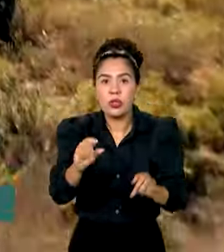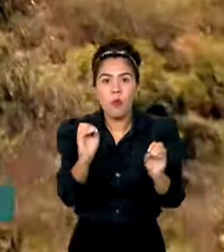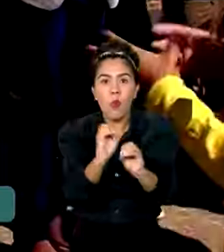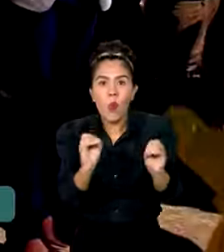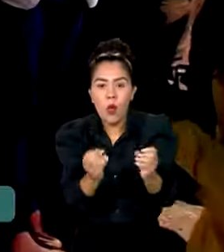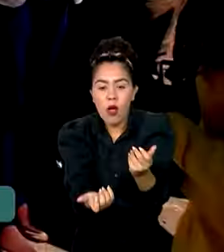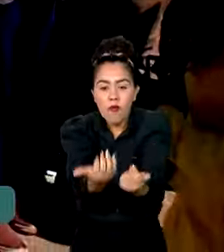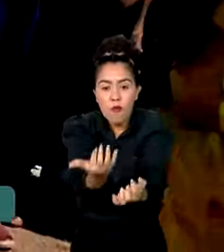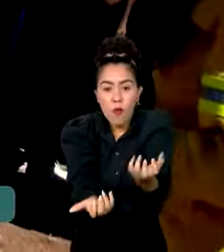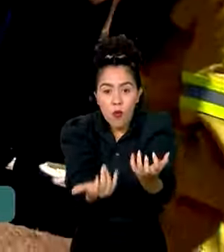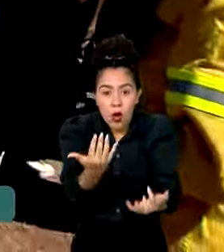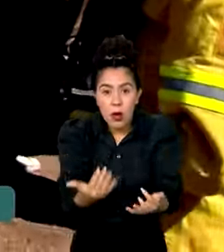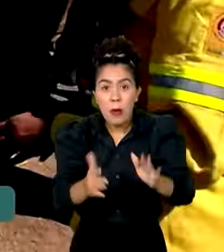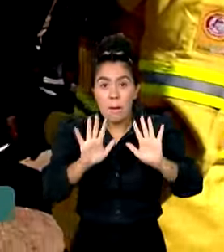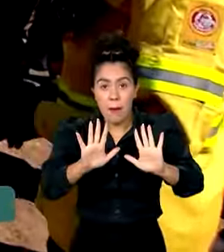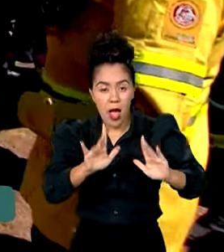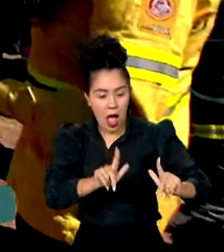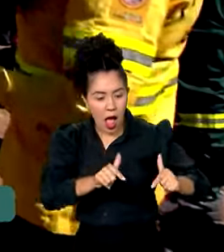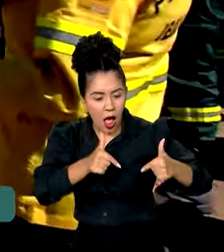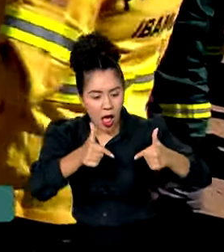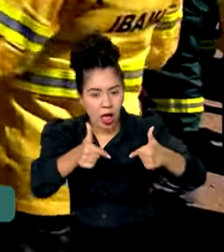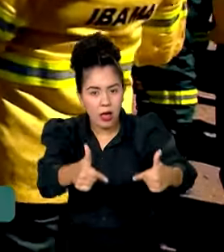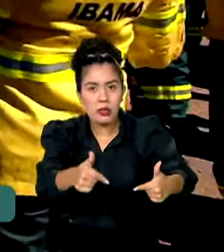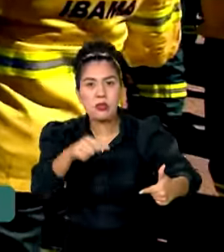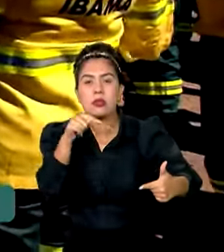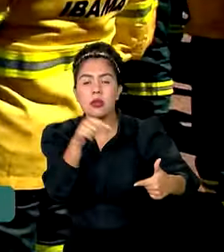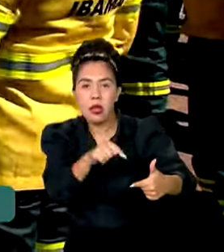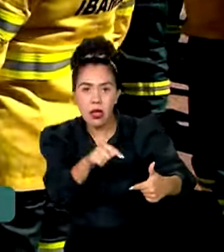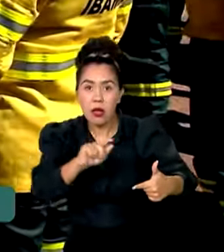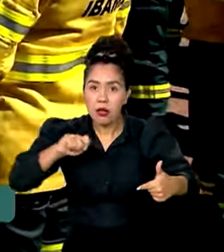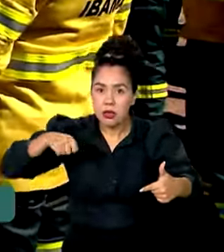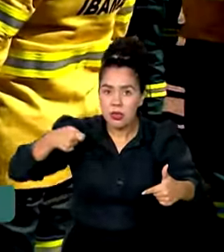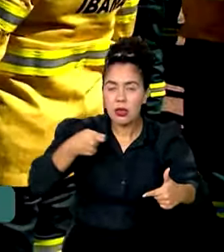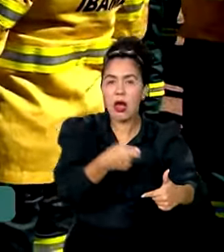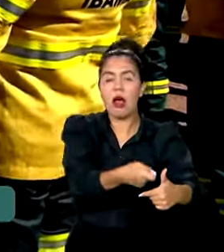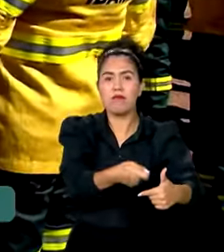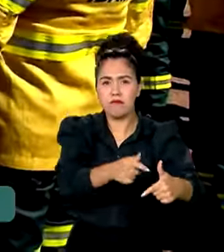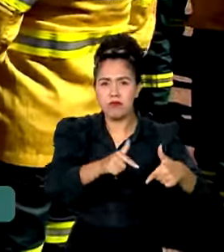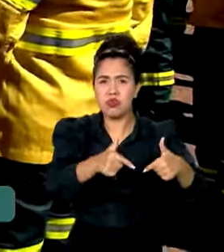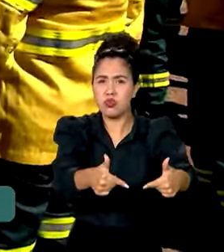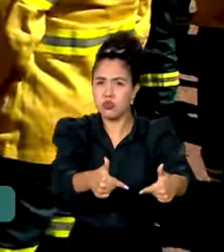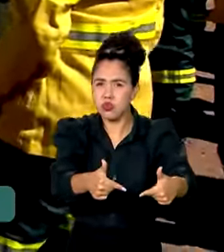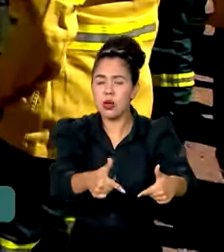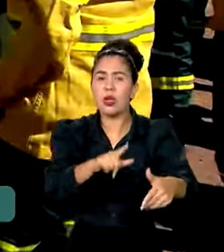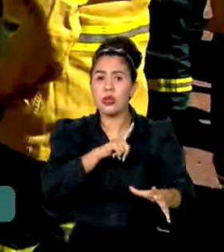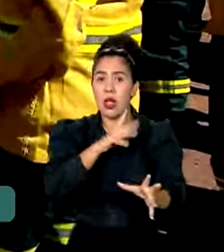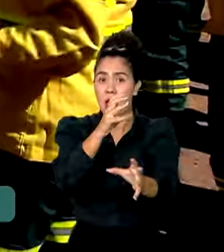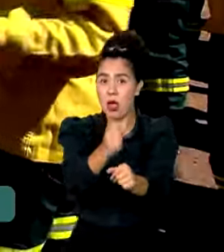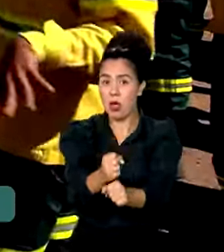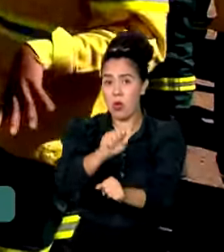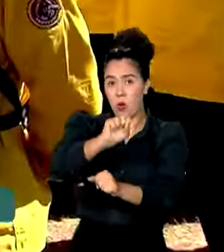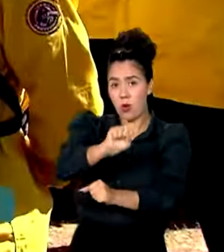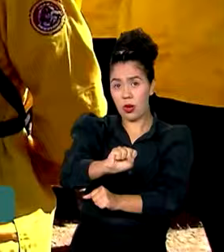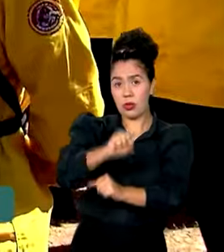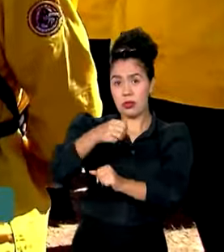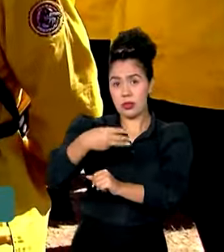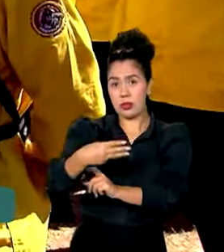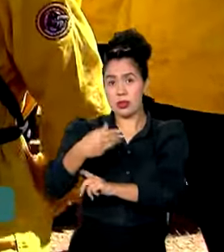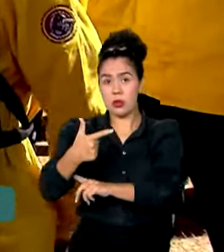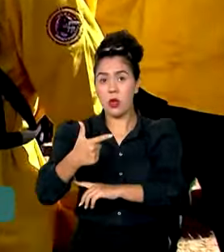incêndio. A Operação Pantanal, que é uma força-tarefa, conta com 832